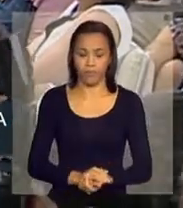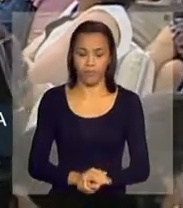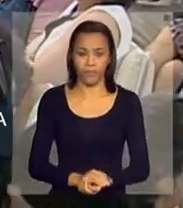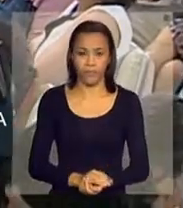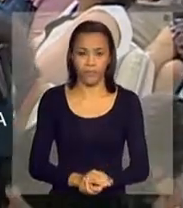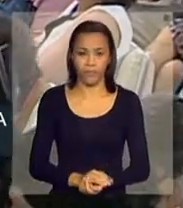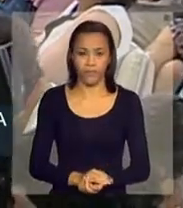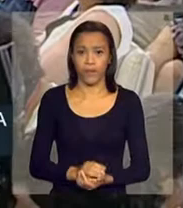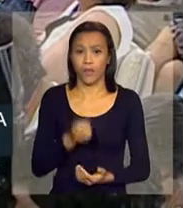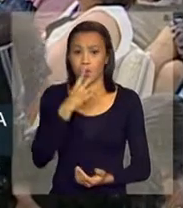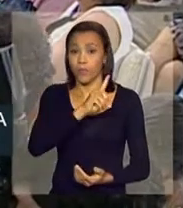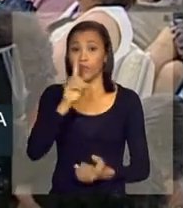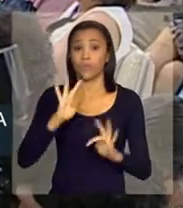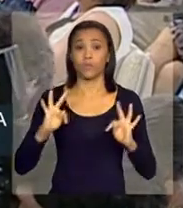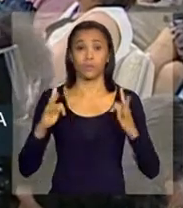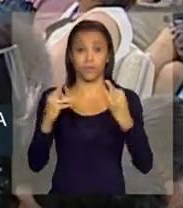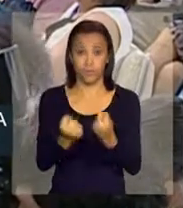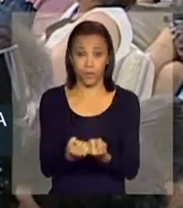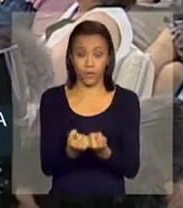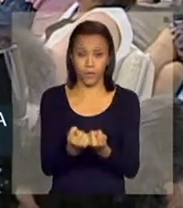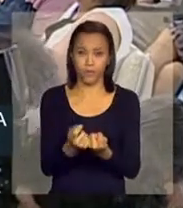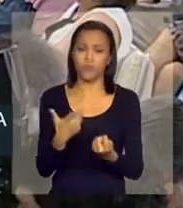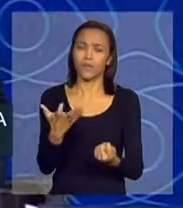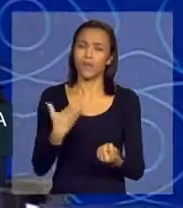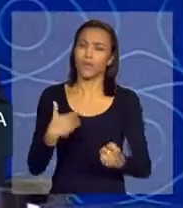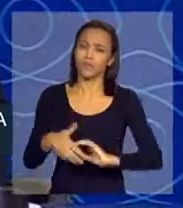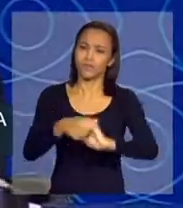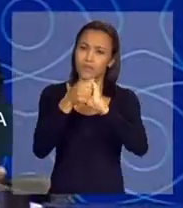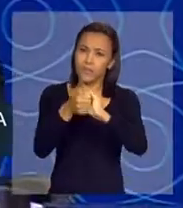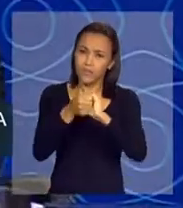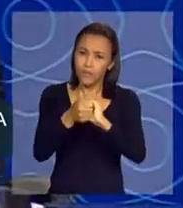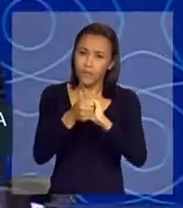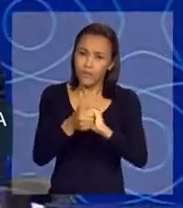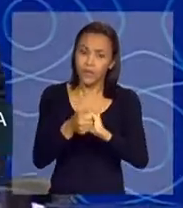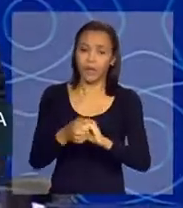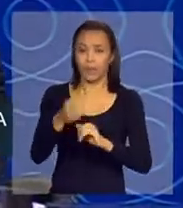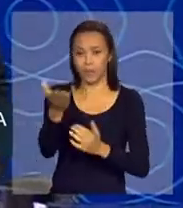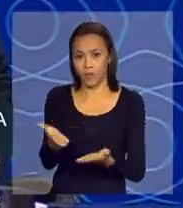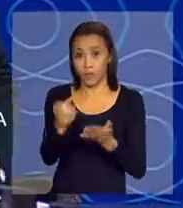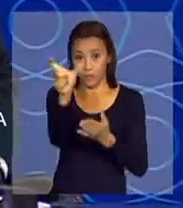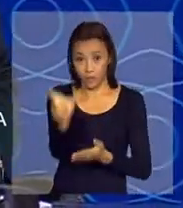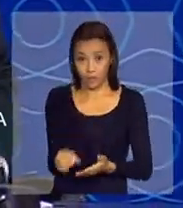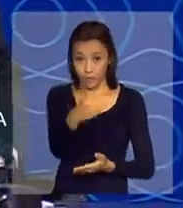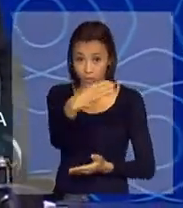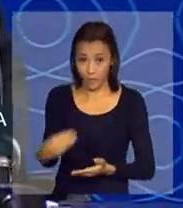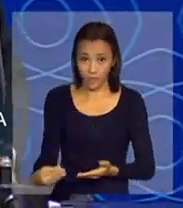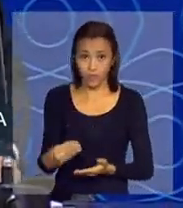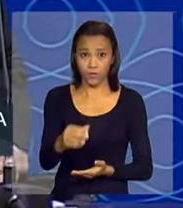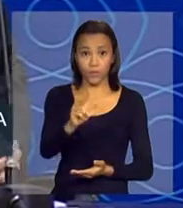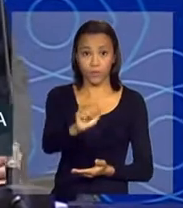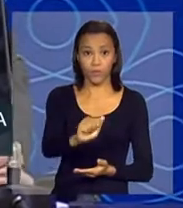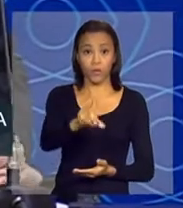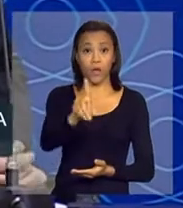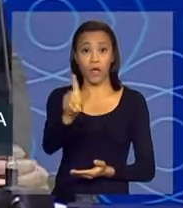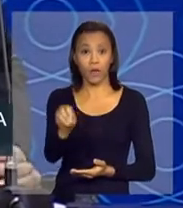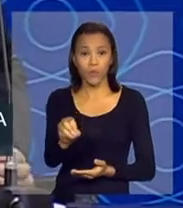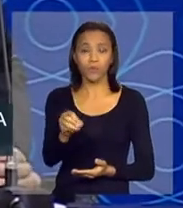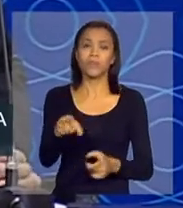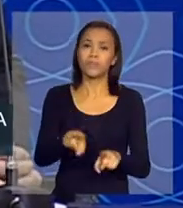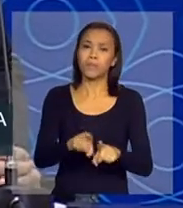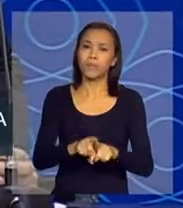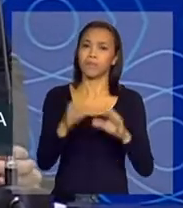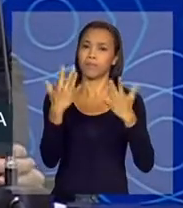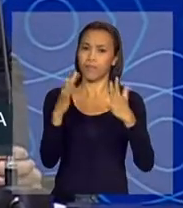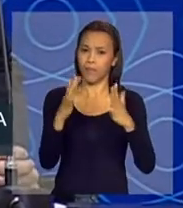a todos, a todas. Quero saudar o ministro Alto e os demais companheiros da mesa. Trago aí os parabéns do